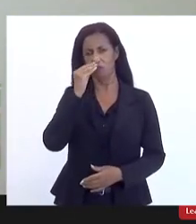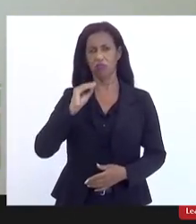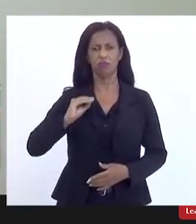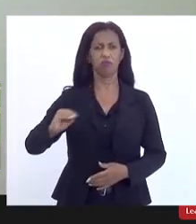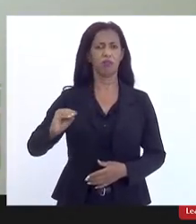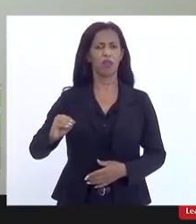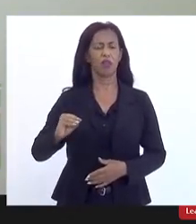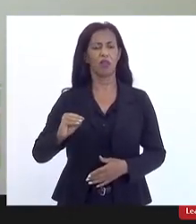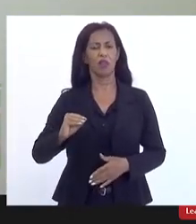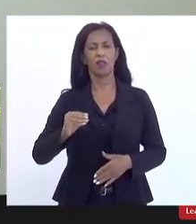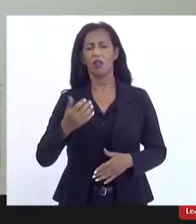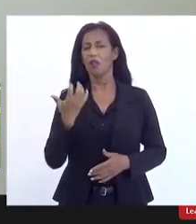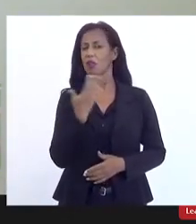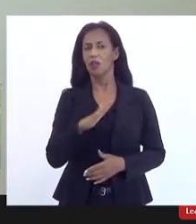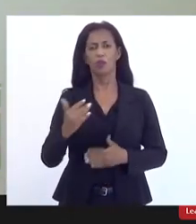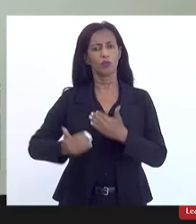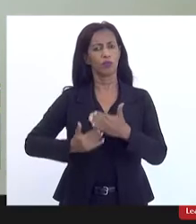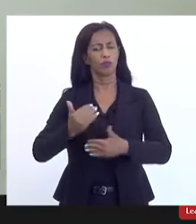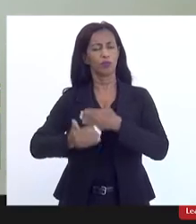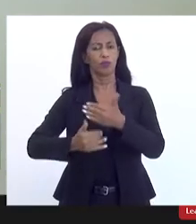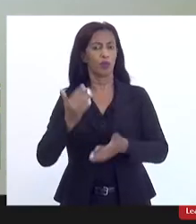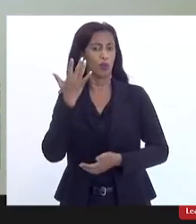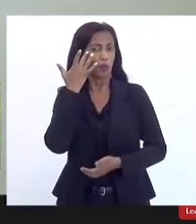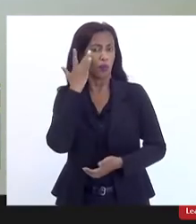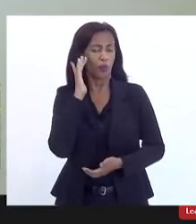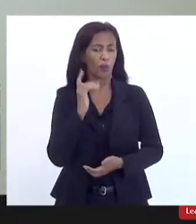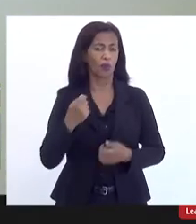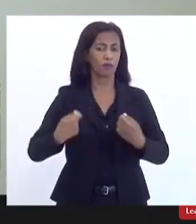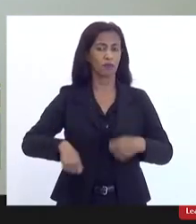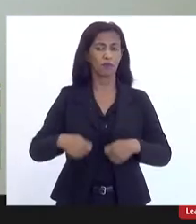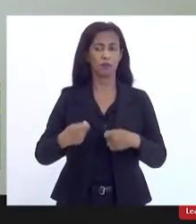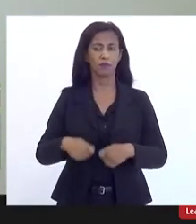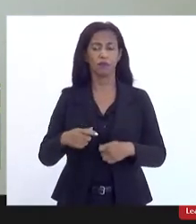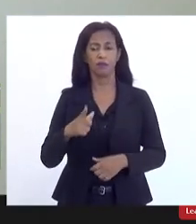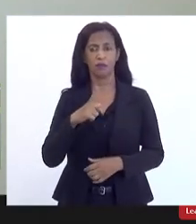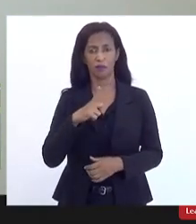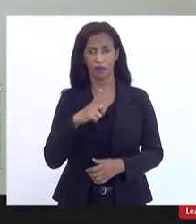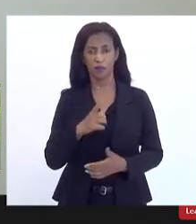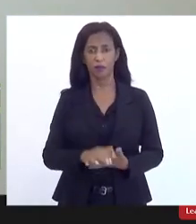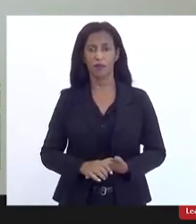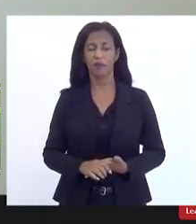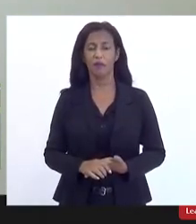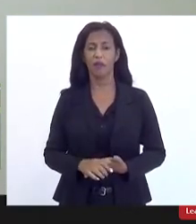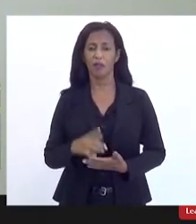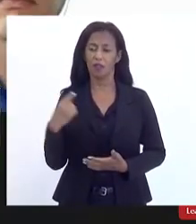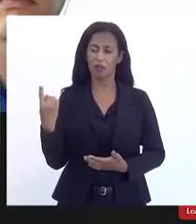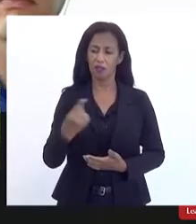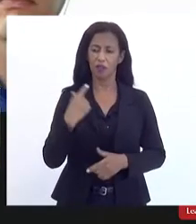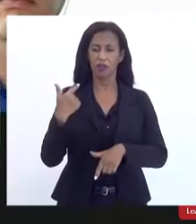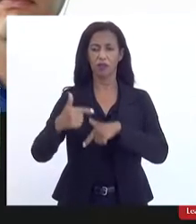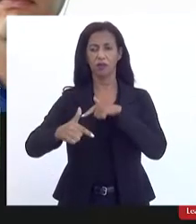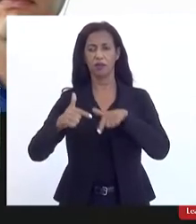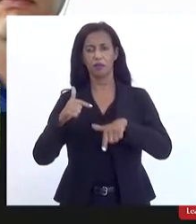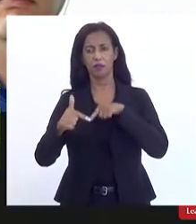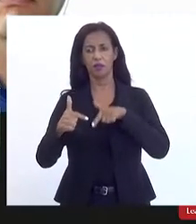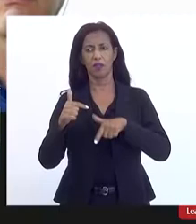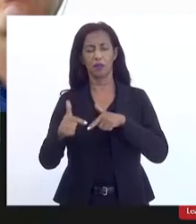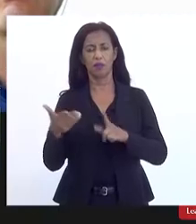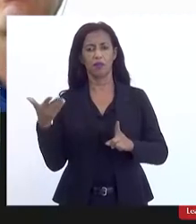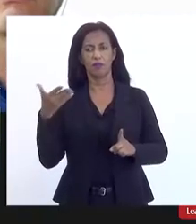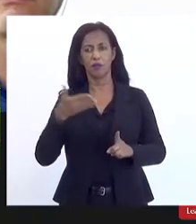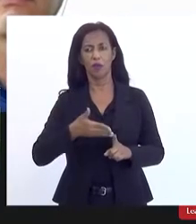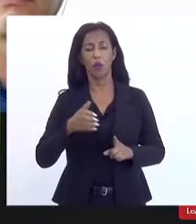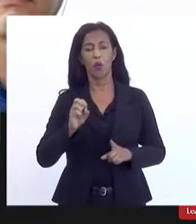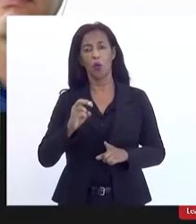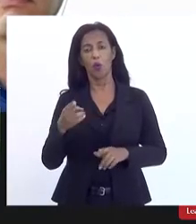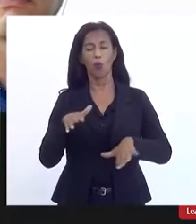deixou sair então eu acho que há uma necessidade entendeu Regiane da gente trabalhar essa questão com